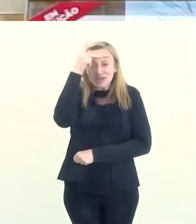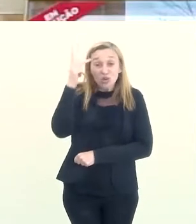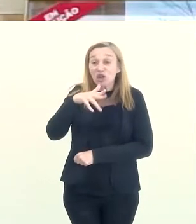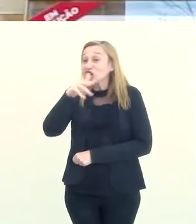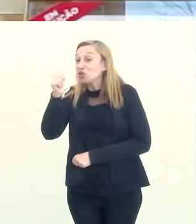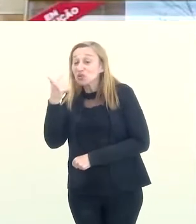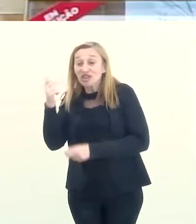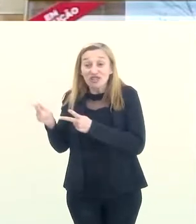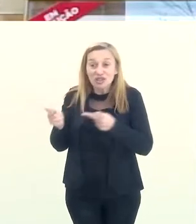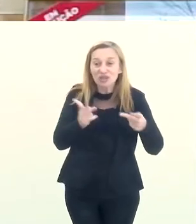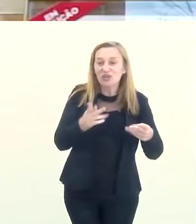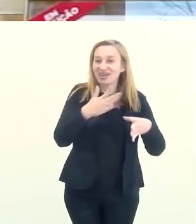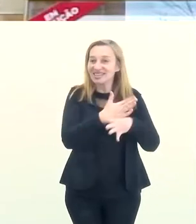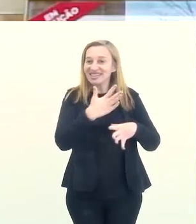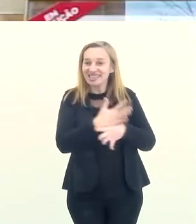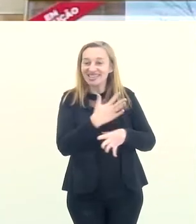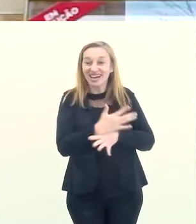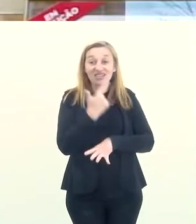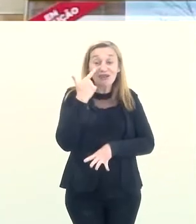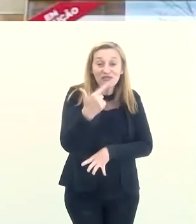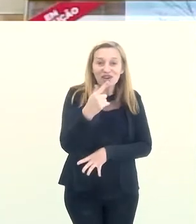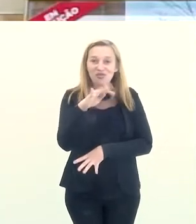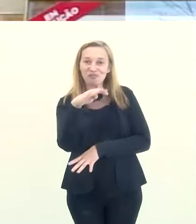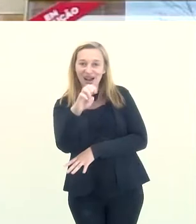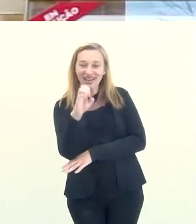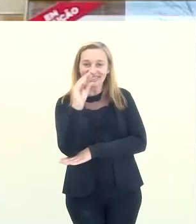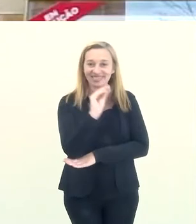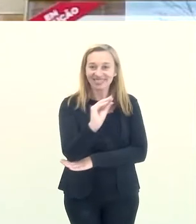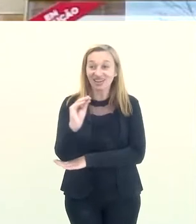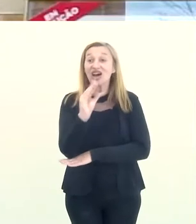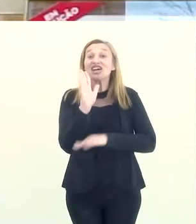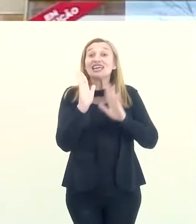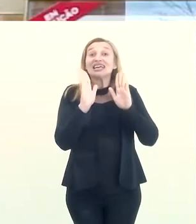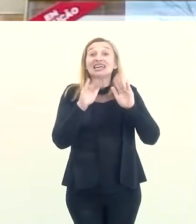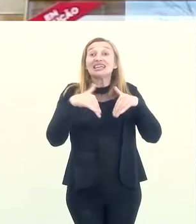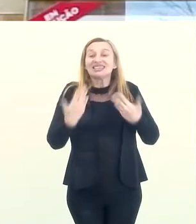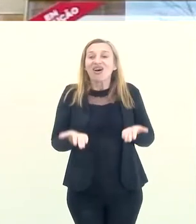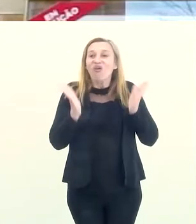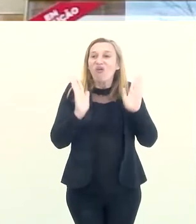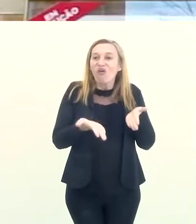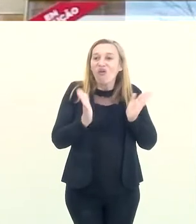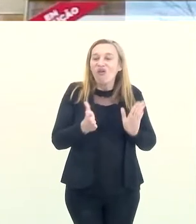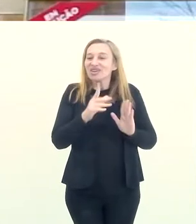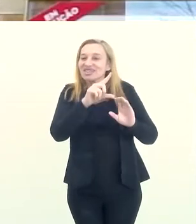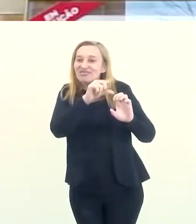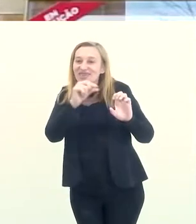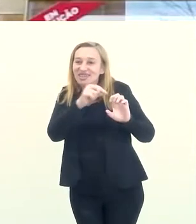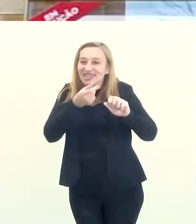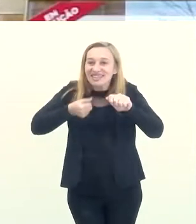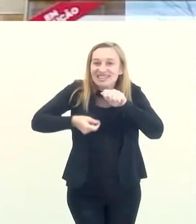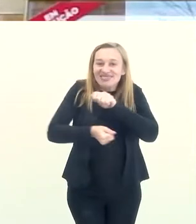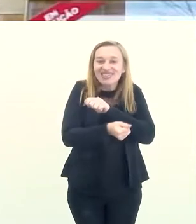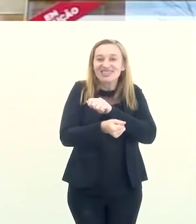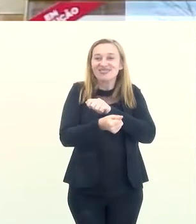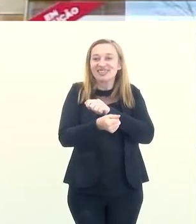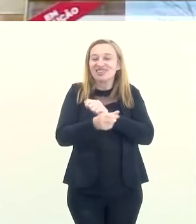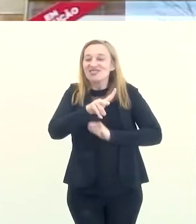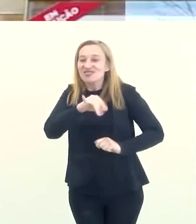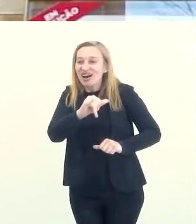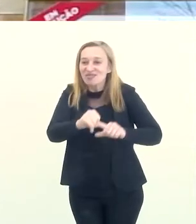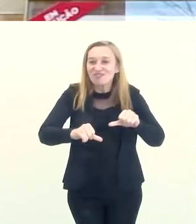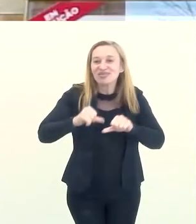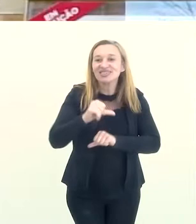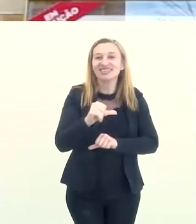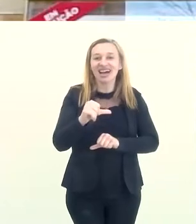nunca pisaram na cidade por ano para visitar o parque. Então, hoje, esse empreendimento, esse investimento